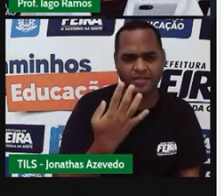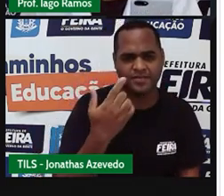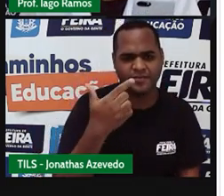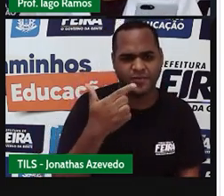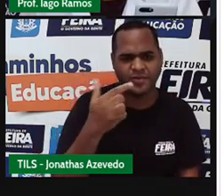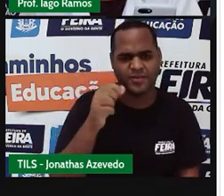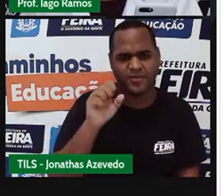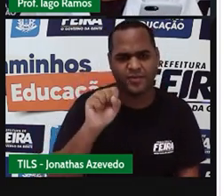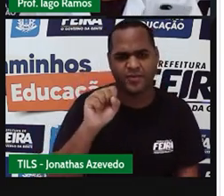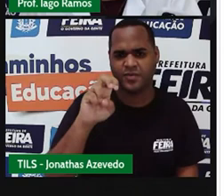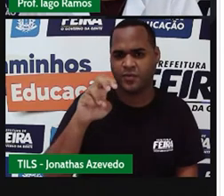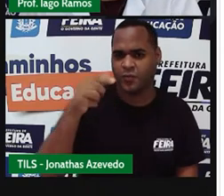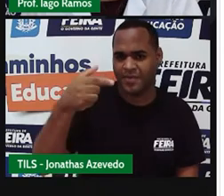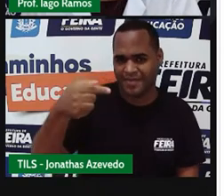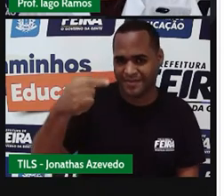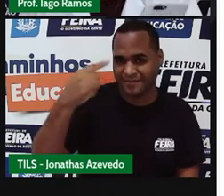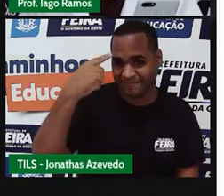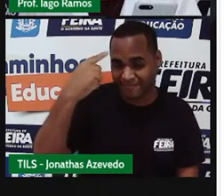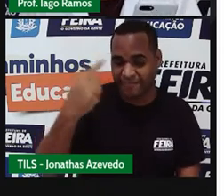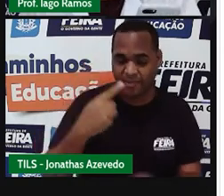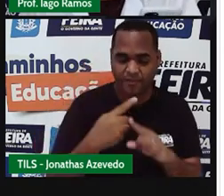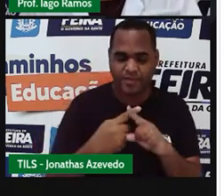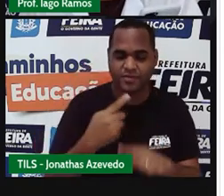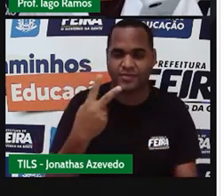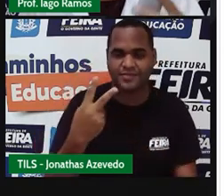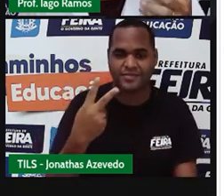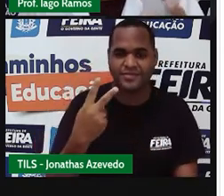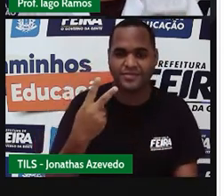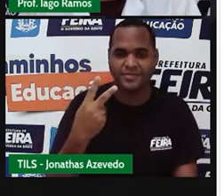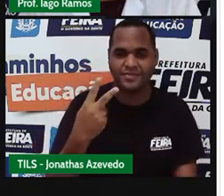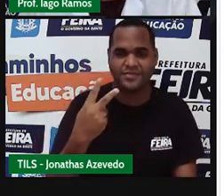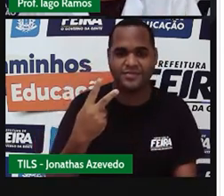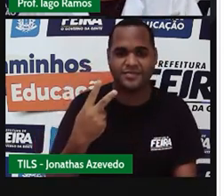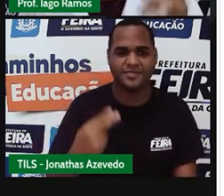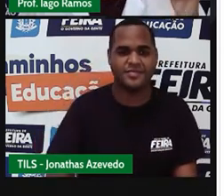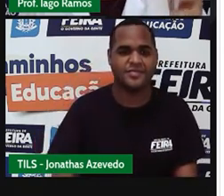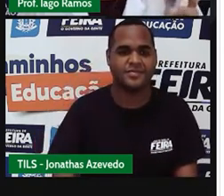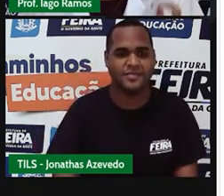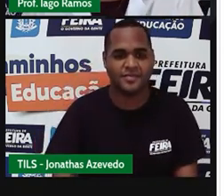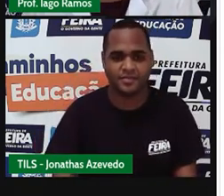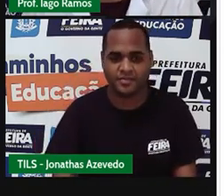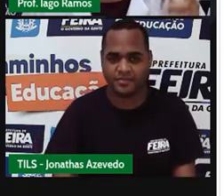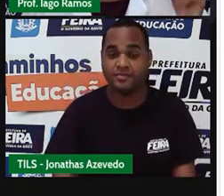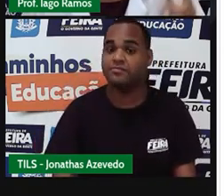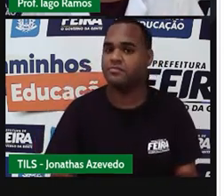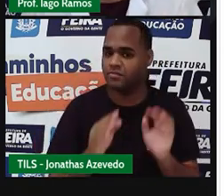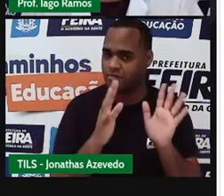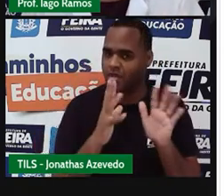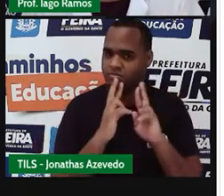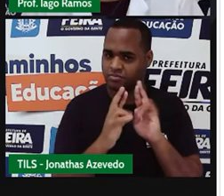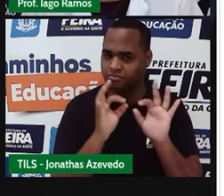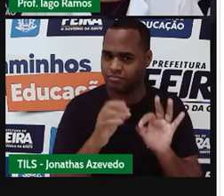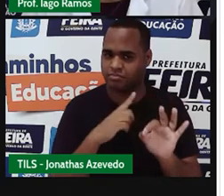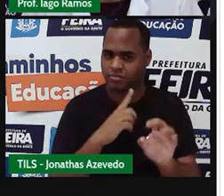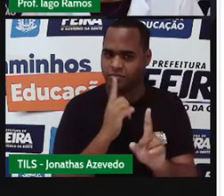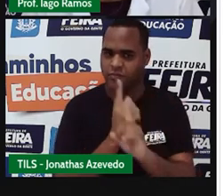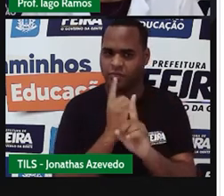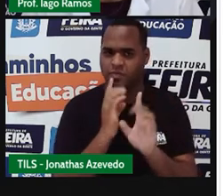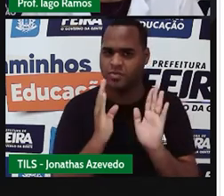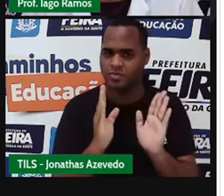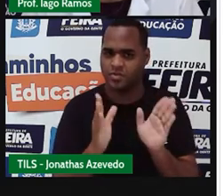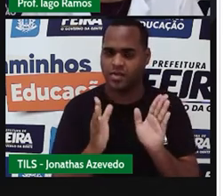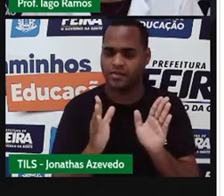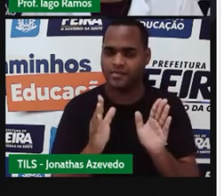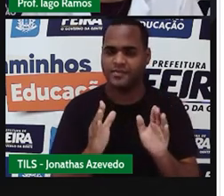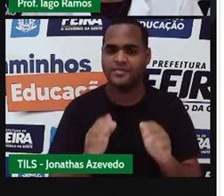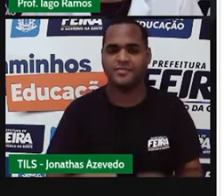142.857 vezes 2. Eu já achei o meu resultado, e você achou o seu? Eu